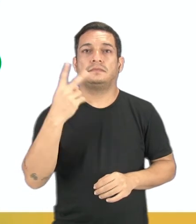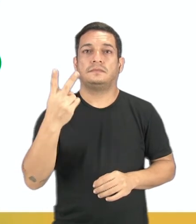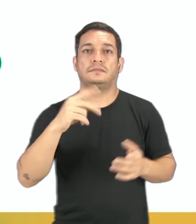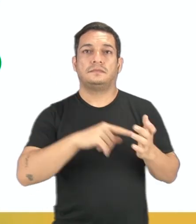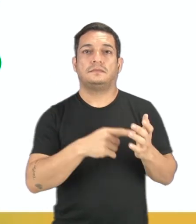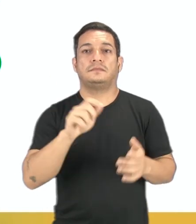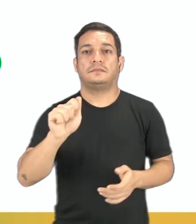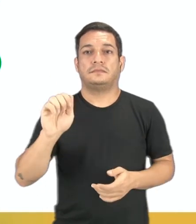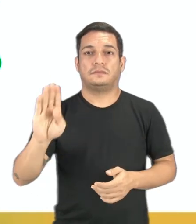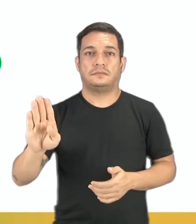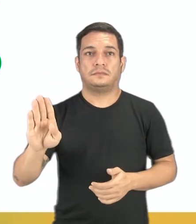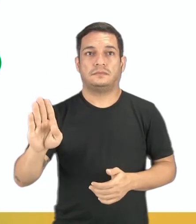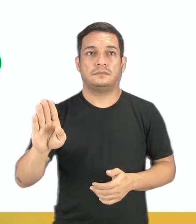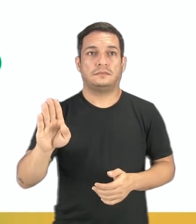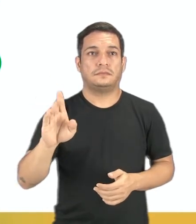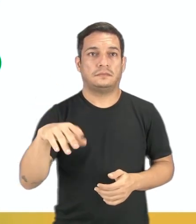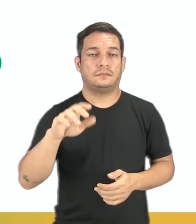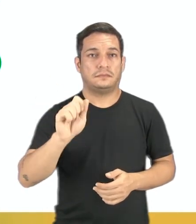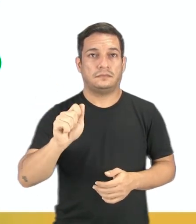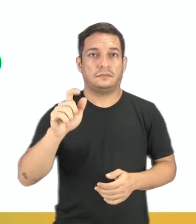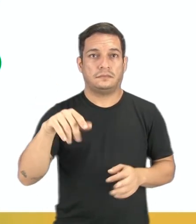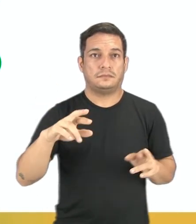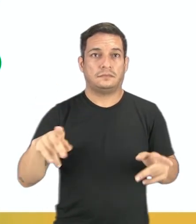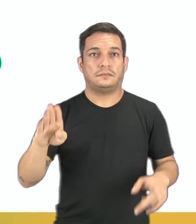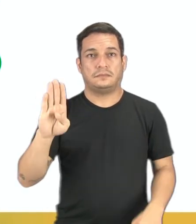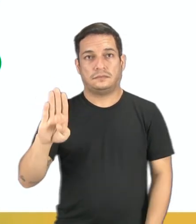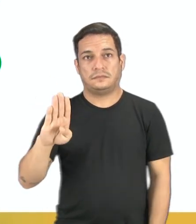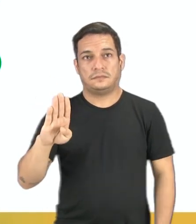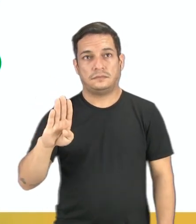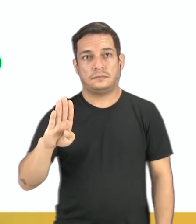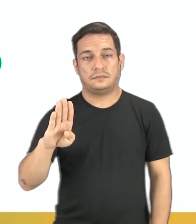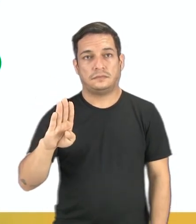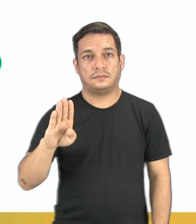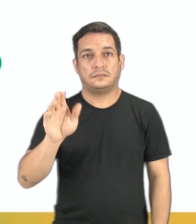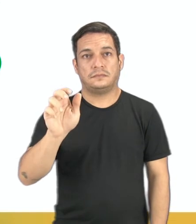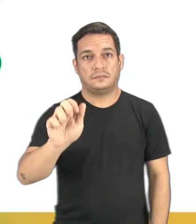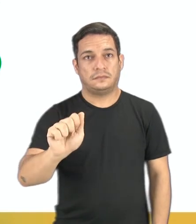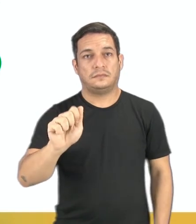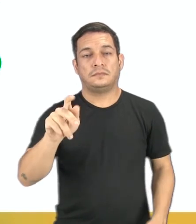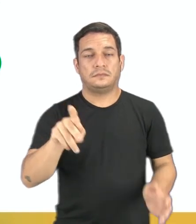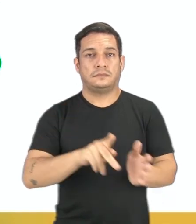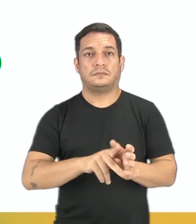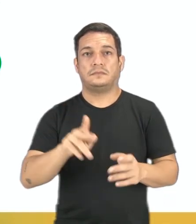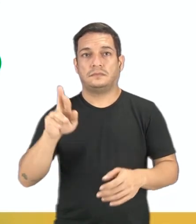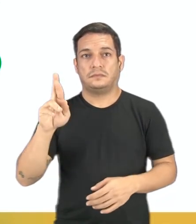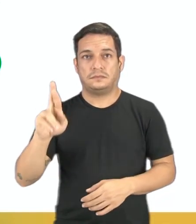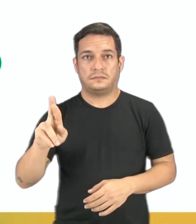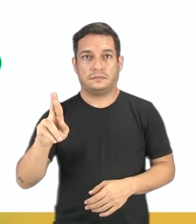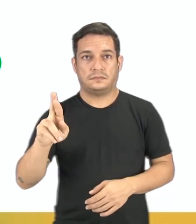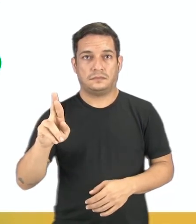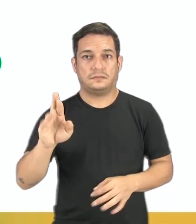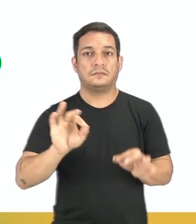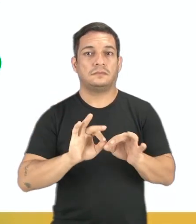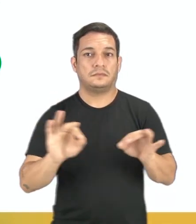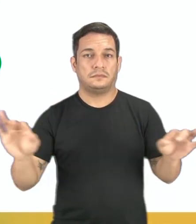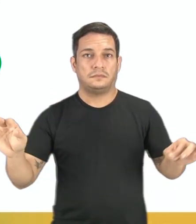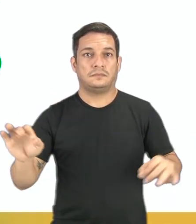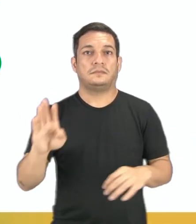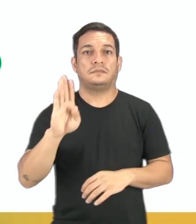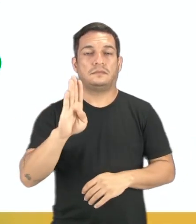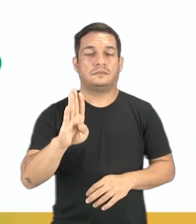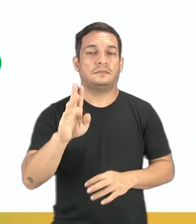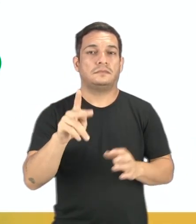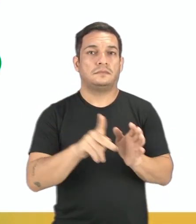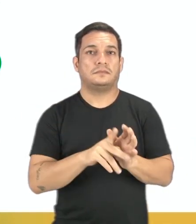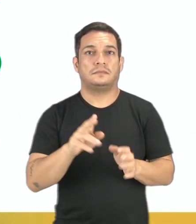dois pontos A e B, tais que o A é distinto de B, com o A pertencente a essa reta R e